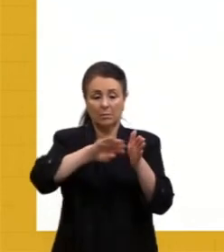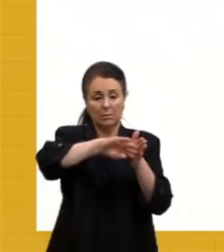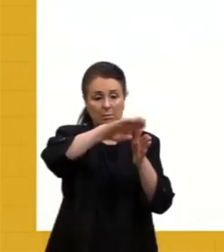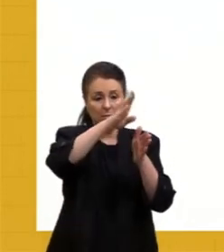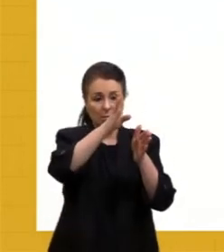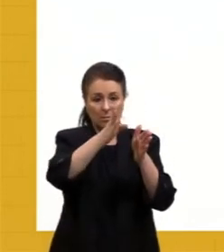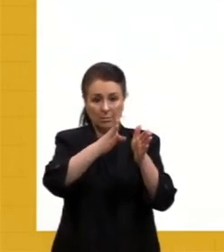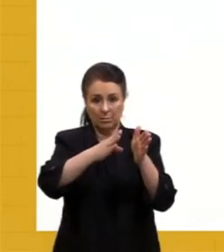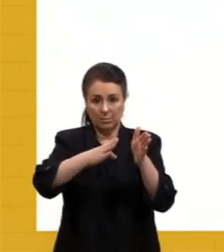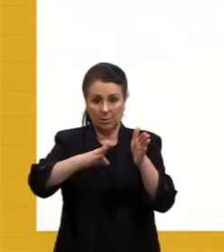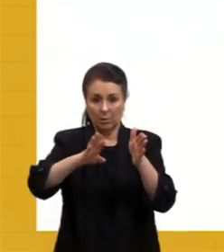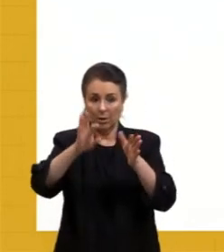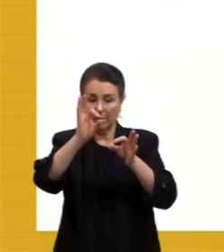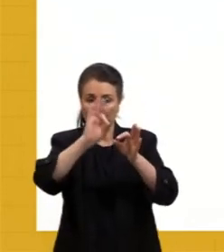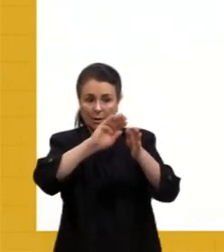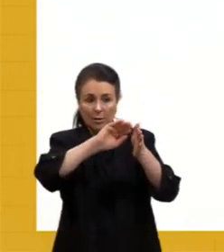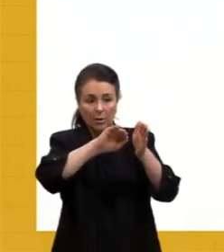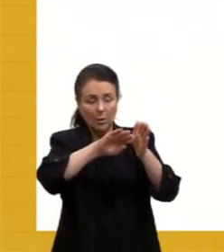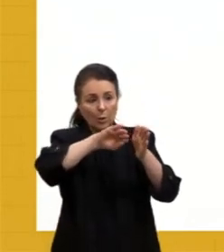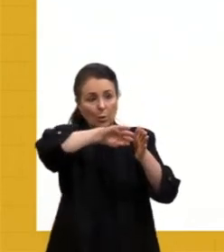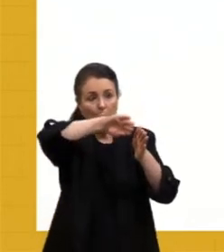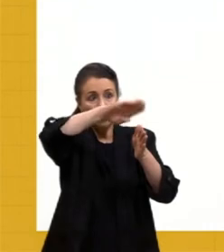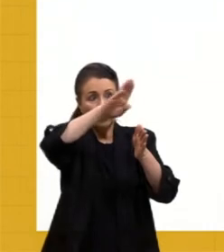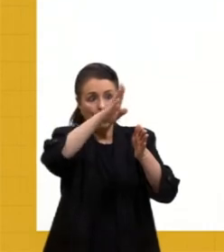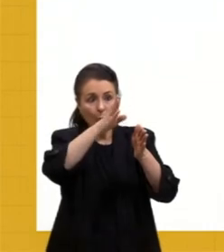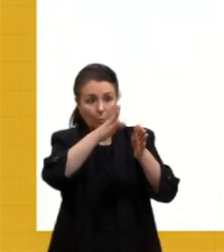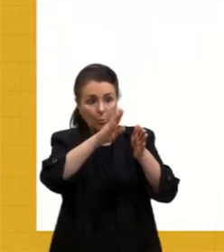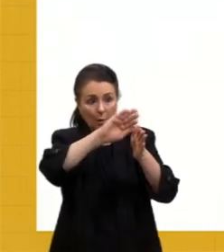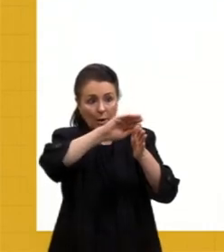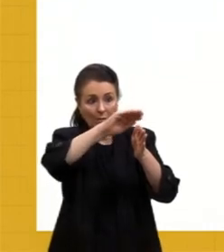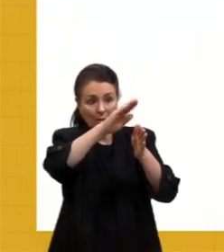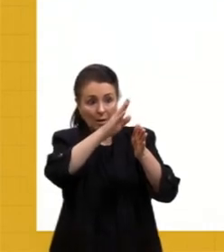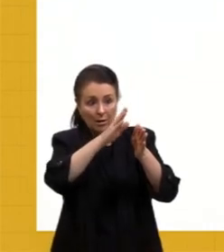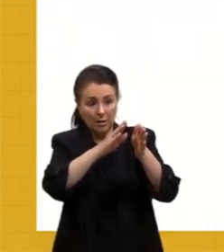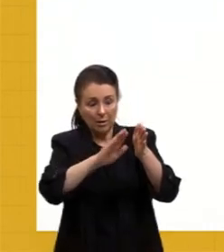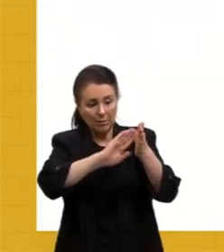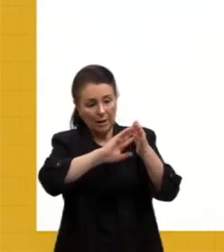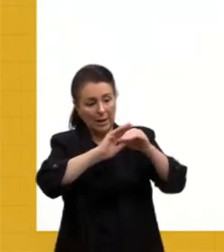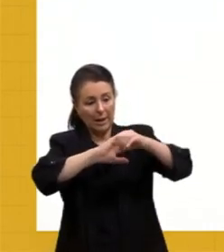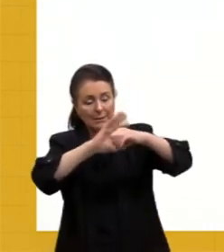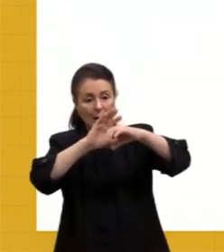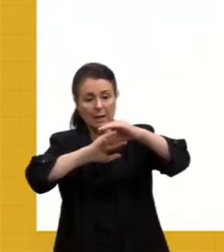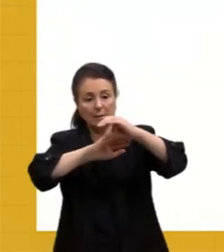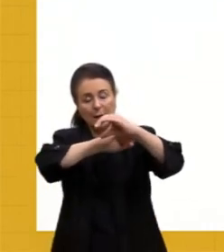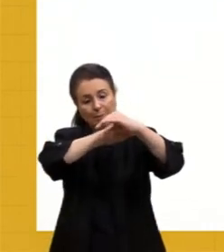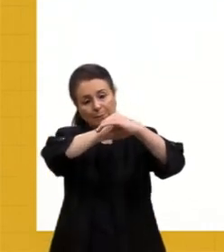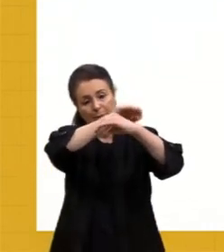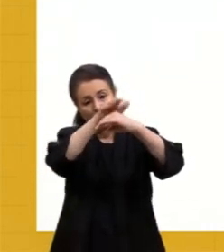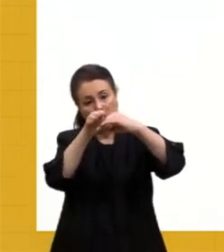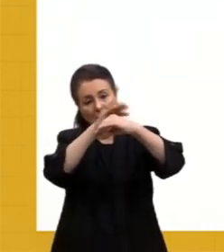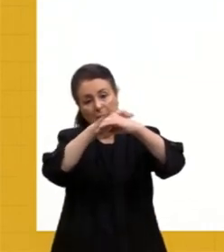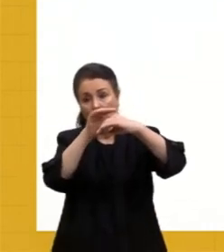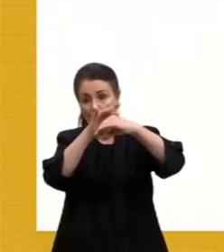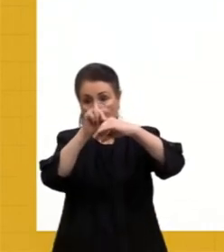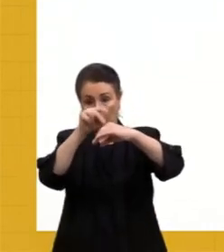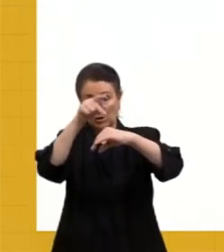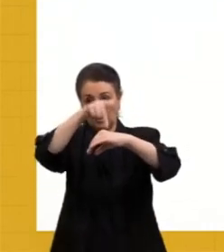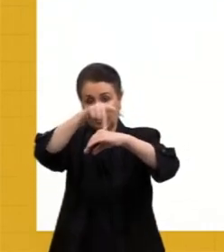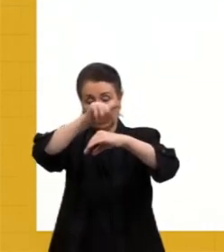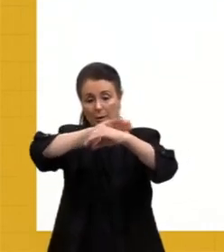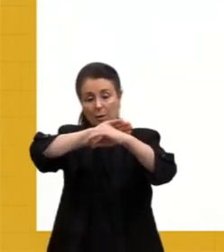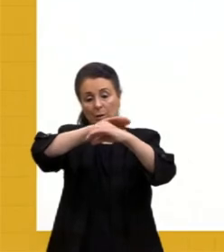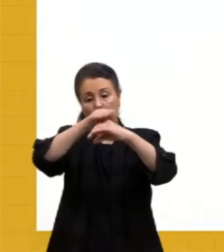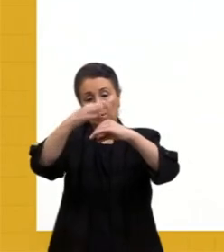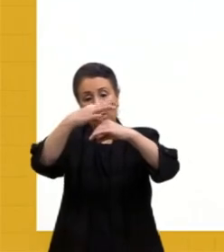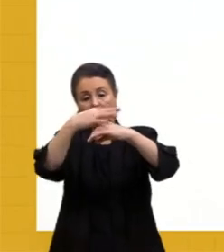Nós vamos ter a modelagem delas. Então nós temos o intemperismo. O intemperismo é quando essa rocha, ela é degradada. Pode ser por três